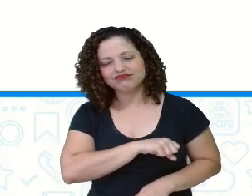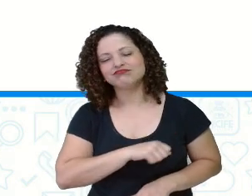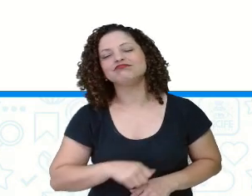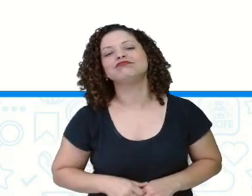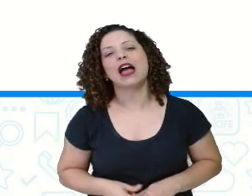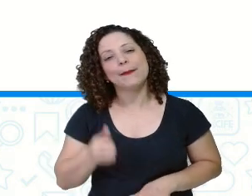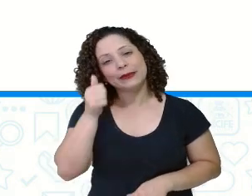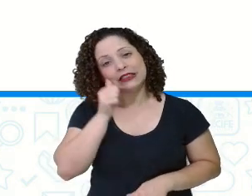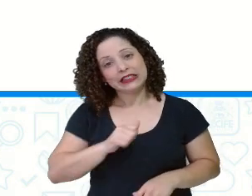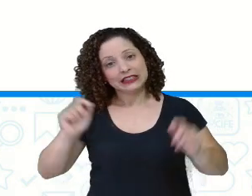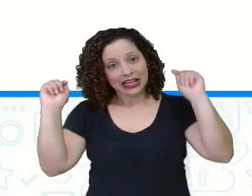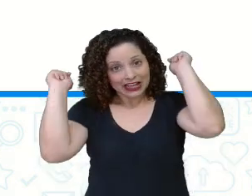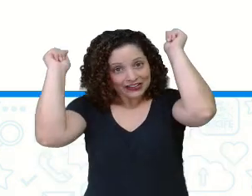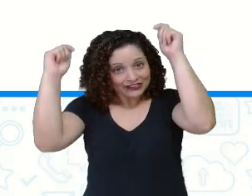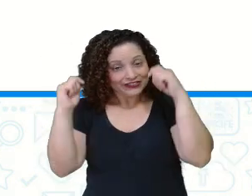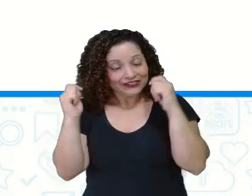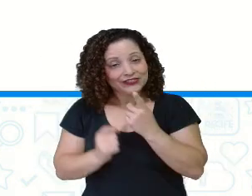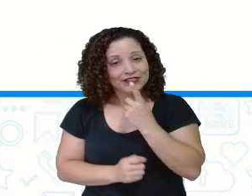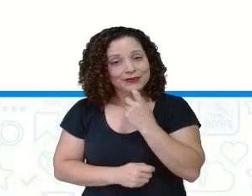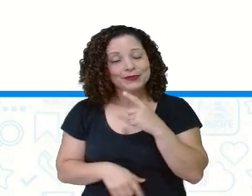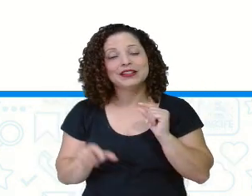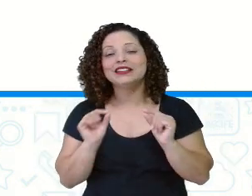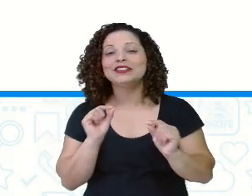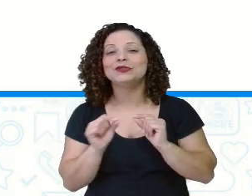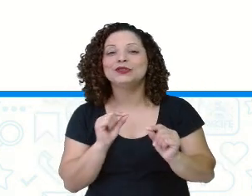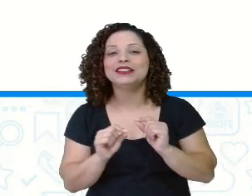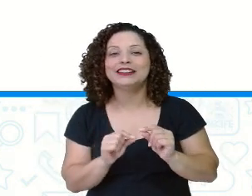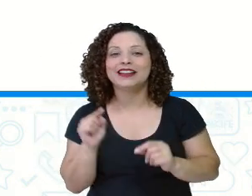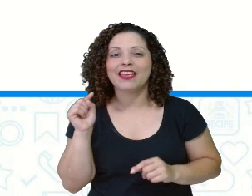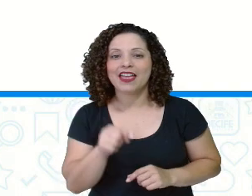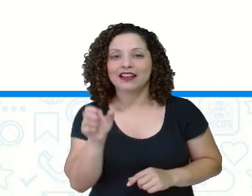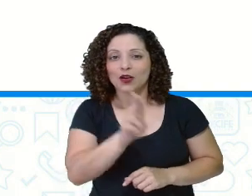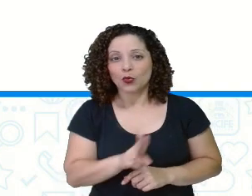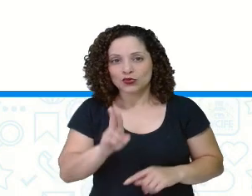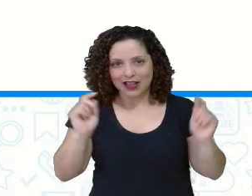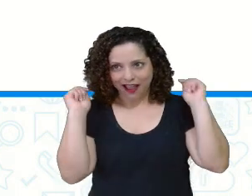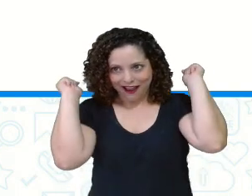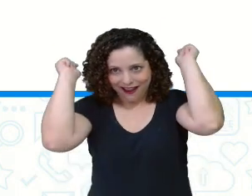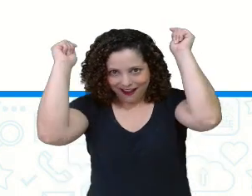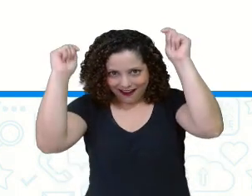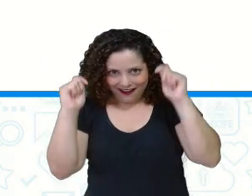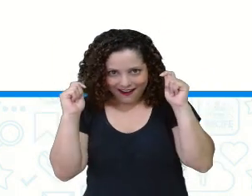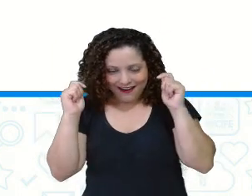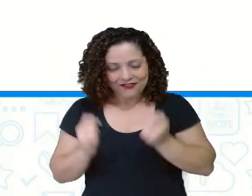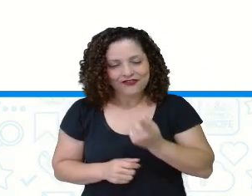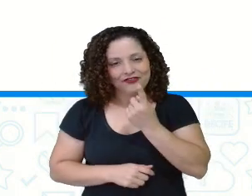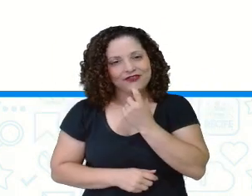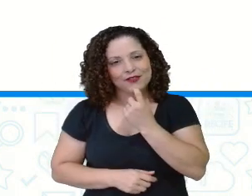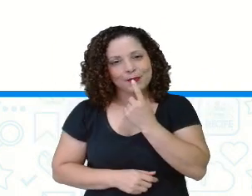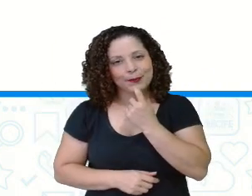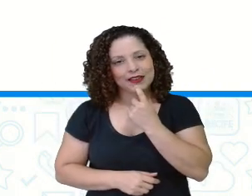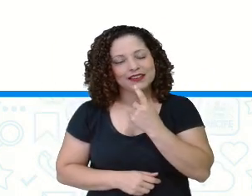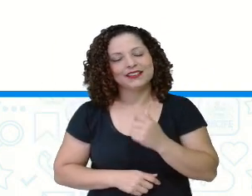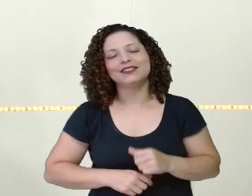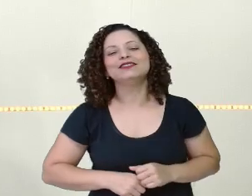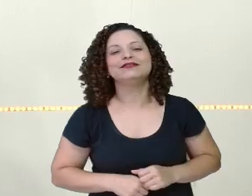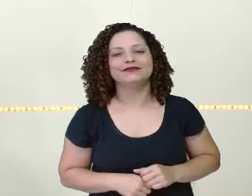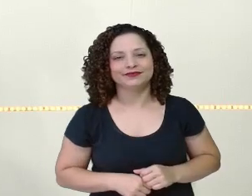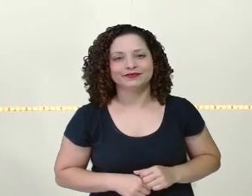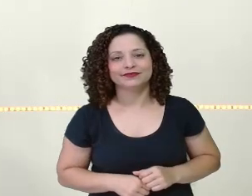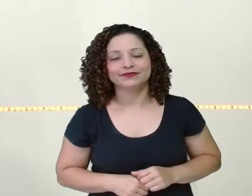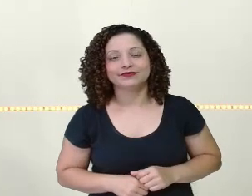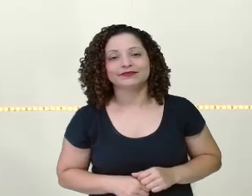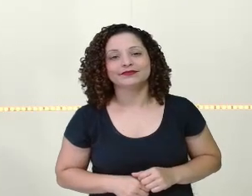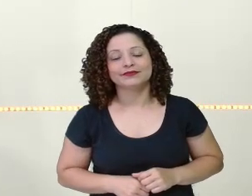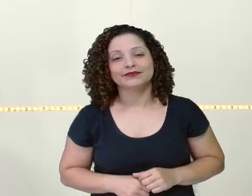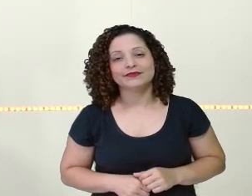A Chapeuzinho Vermelho, qual é a característica dela? Usar o capuz vermelho, né? O Chapeuzinho Vermelho, a capinha vermelha.